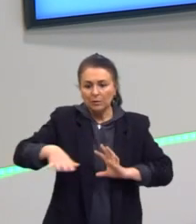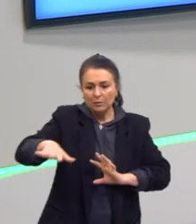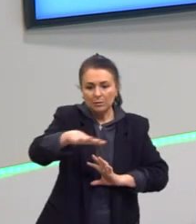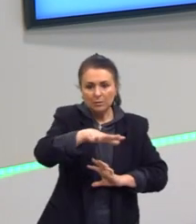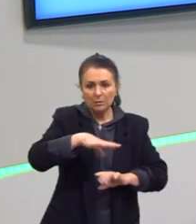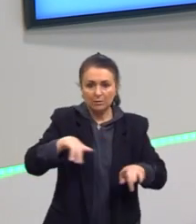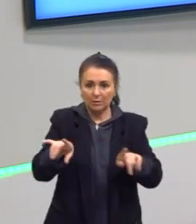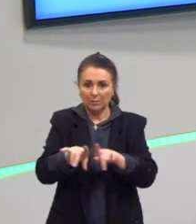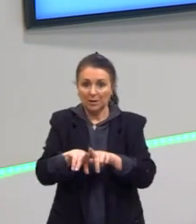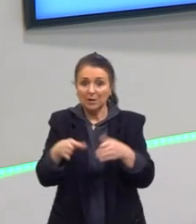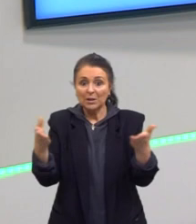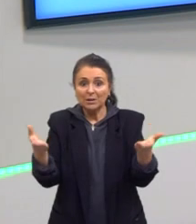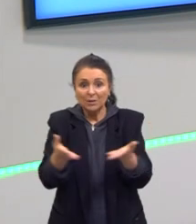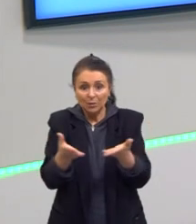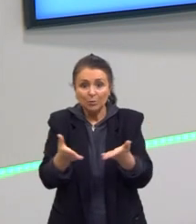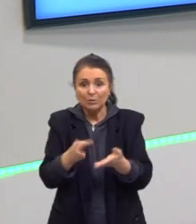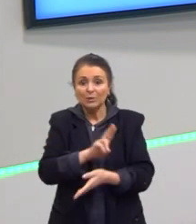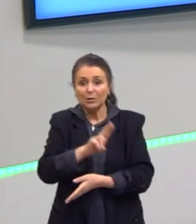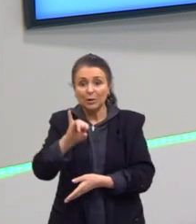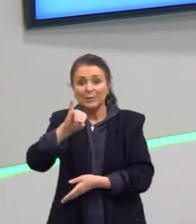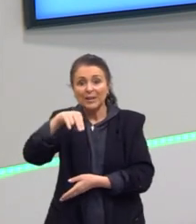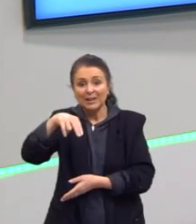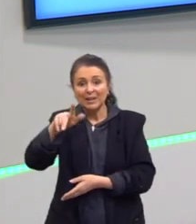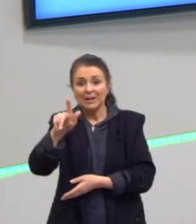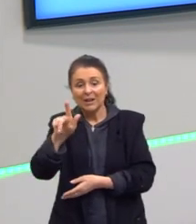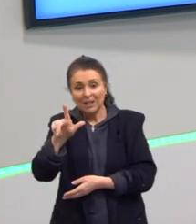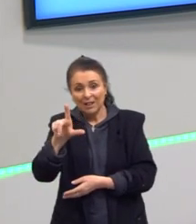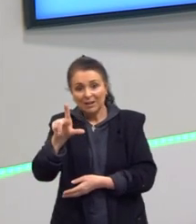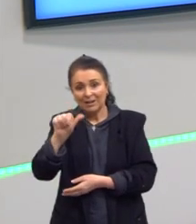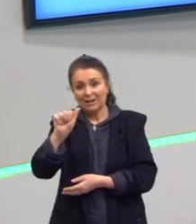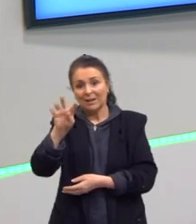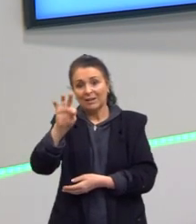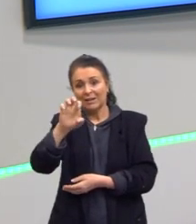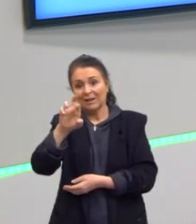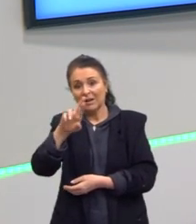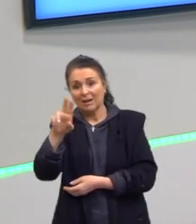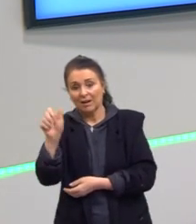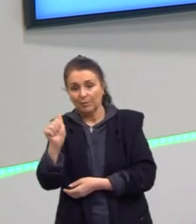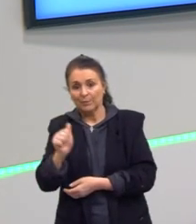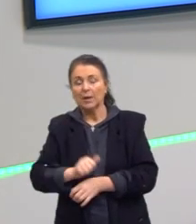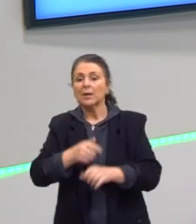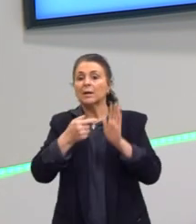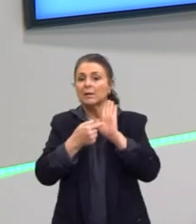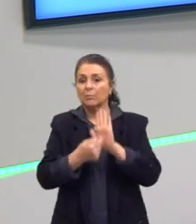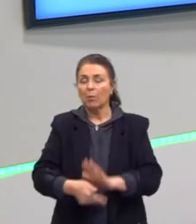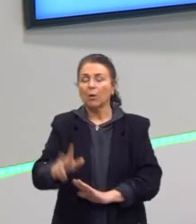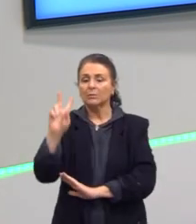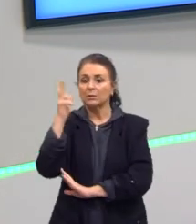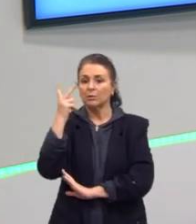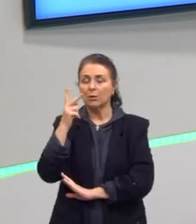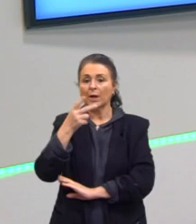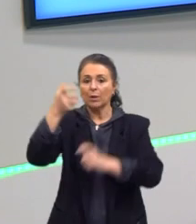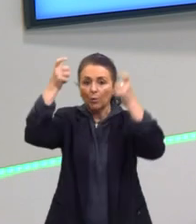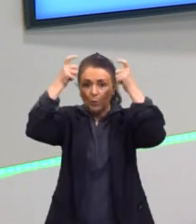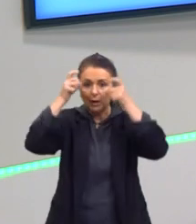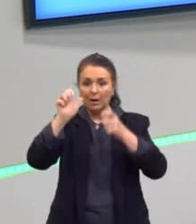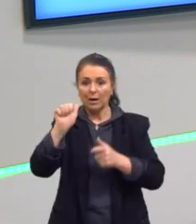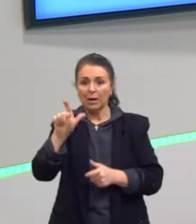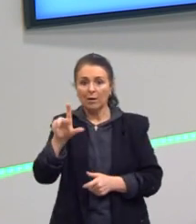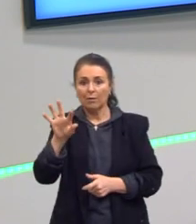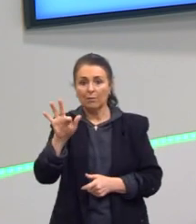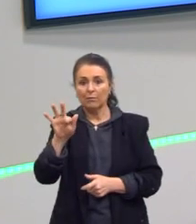gente conhece como Inglaterra. E aqui se fala sobre o rei Alfredo, que é um